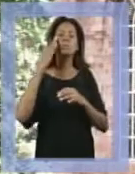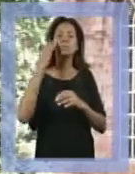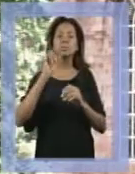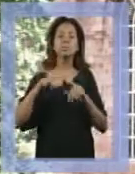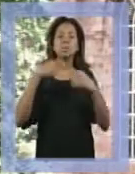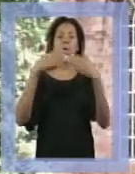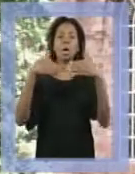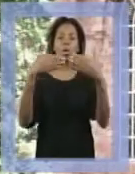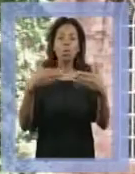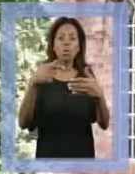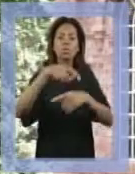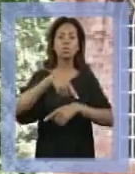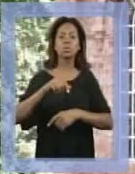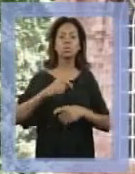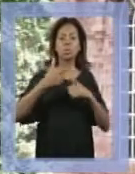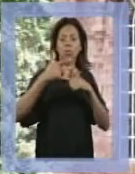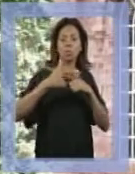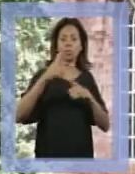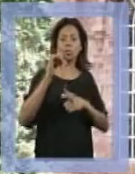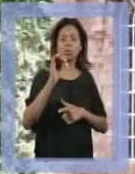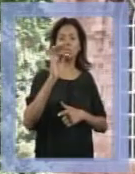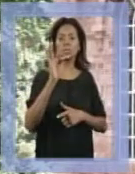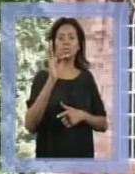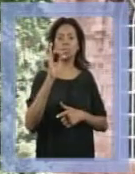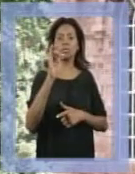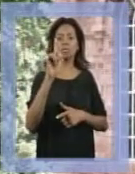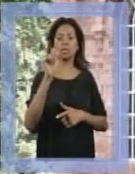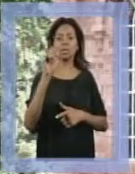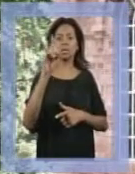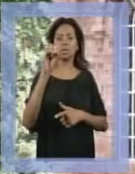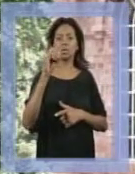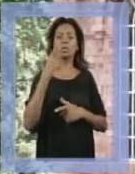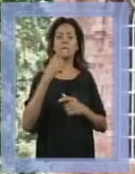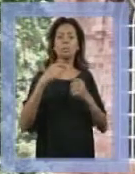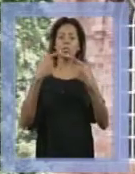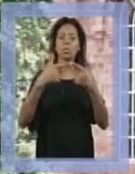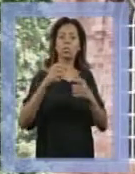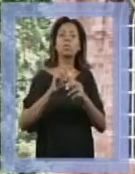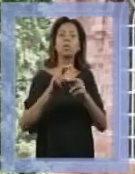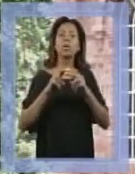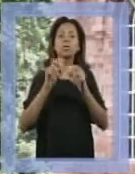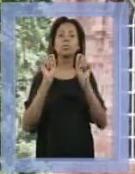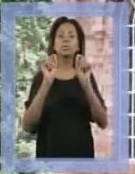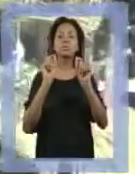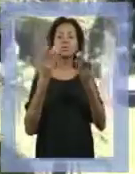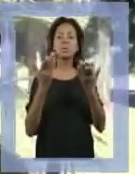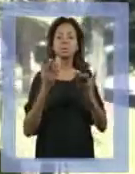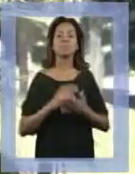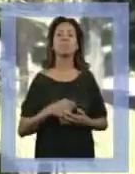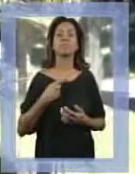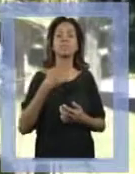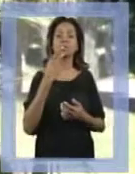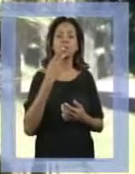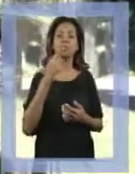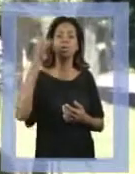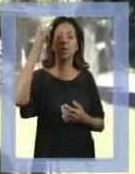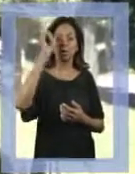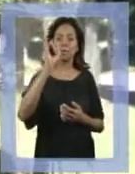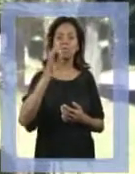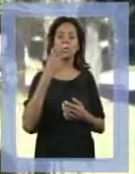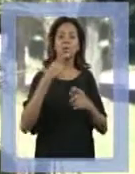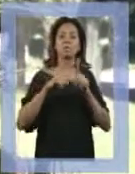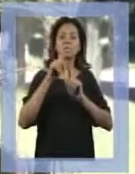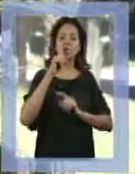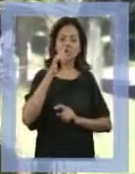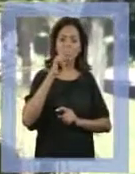ser feita para saber até onde o problema no fígado é por conta do vírus ou se o álcool também está fazendo efeito. E evitando as complicações, as